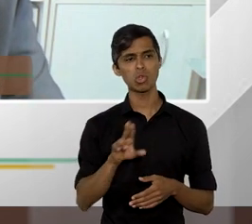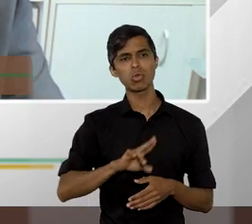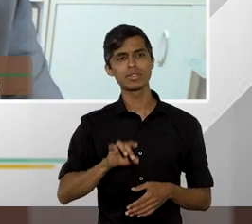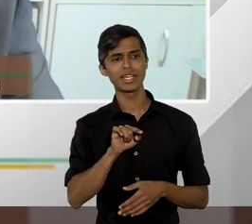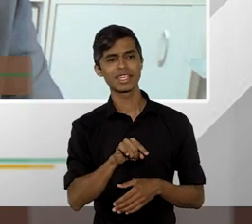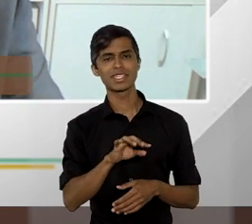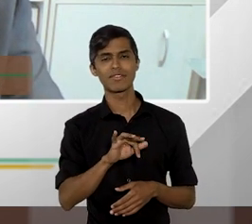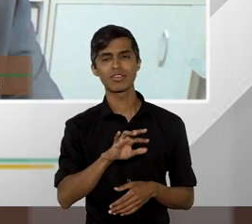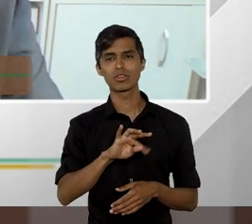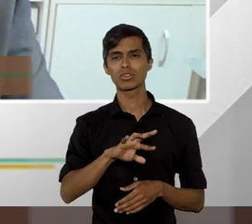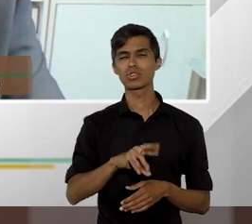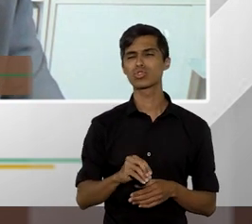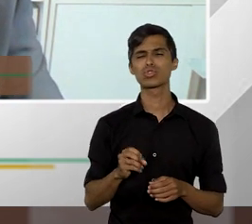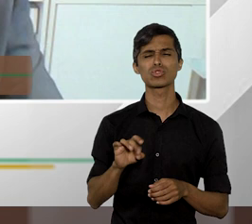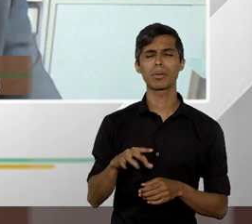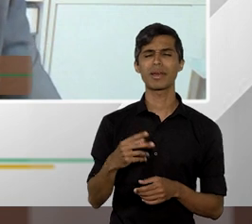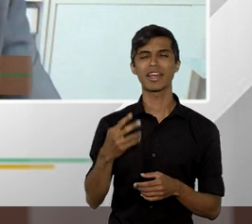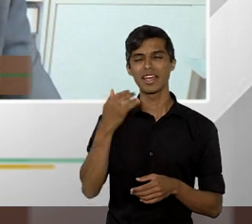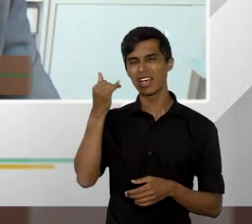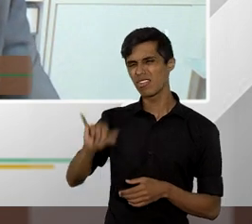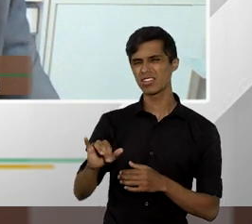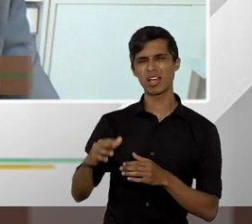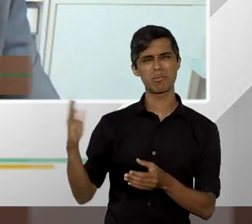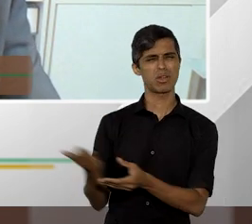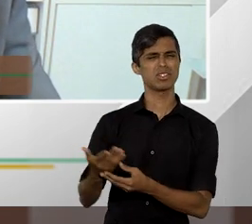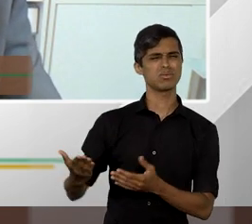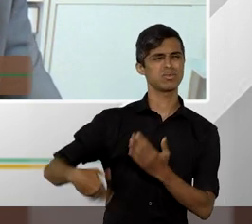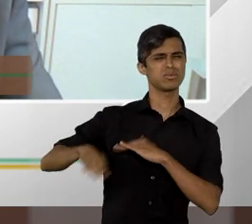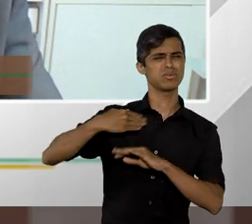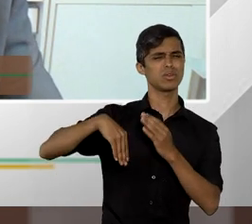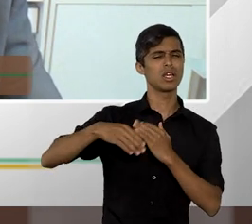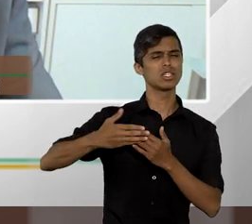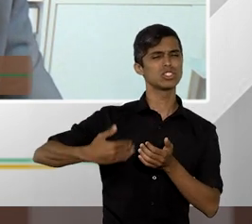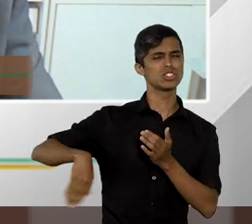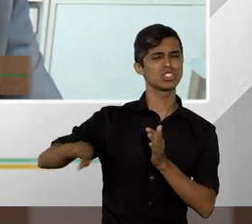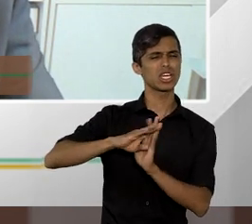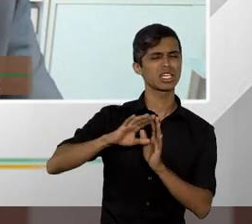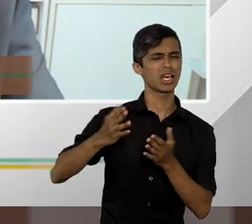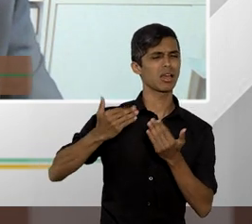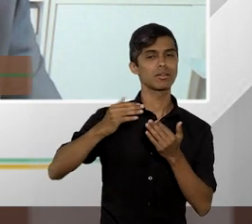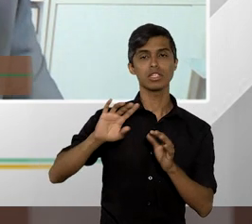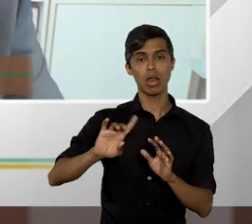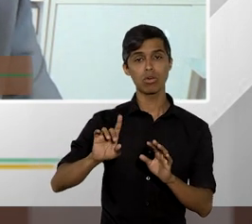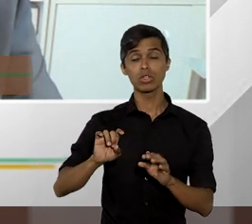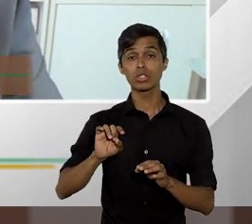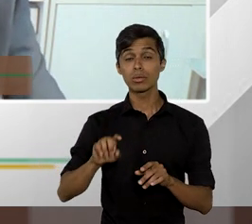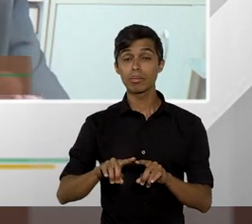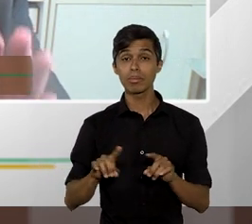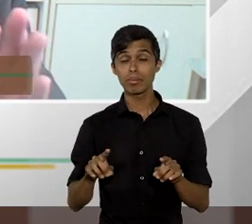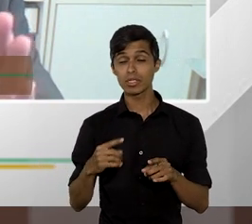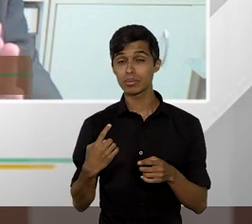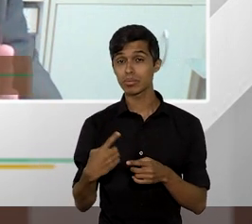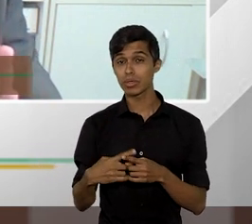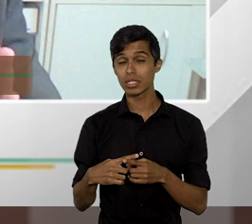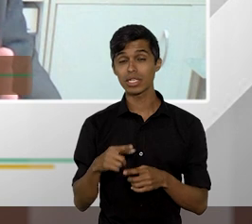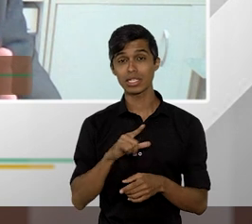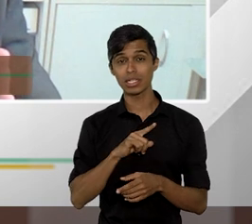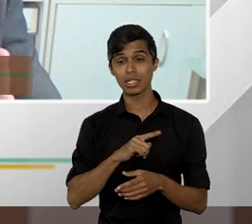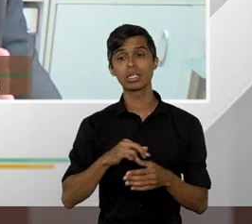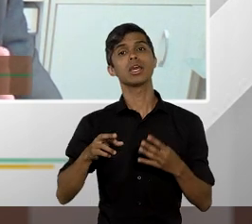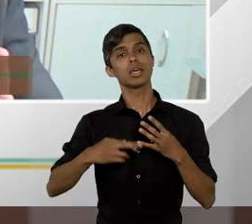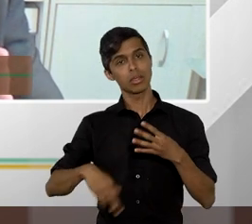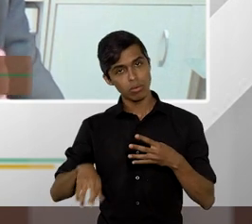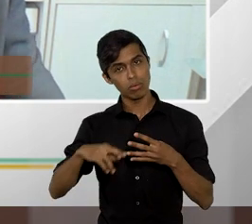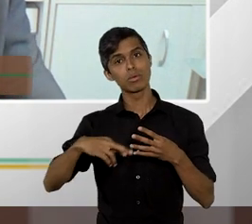simplesmente para ficar eliminando o processo porque isso não vai resolver o problema do Superior Tribunal de Justiça vão continuar subindo recursos e é isso que a gente quer evitar